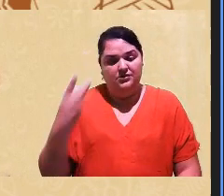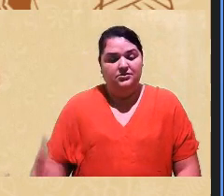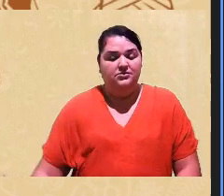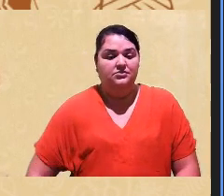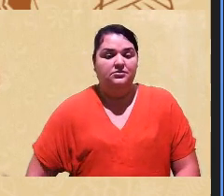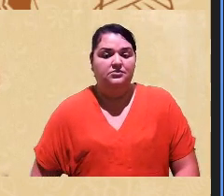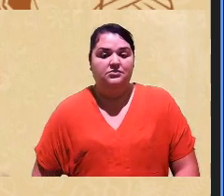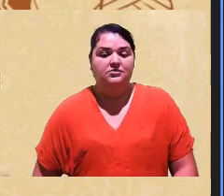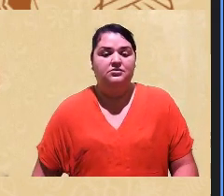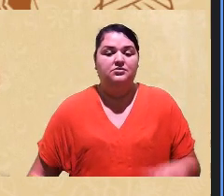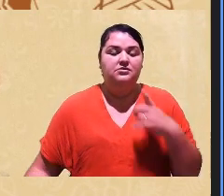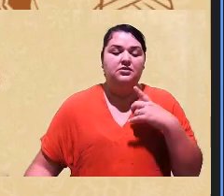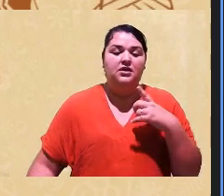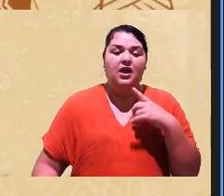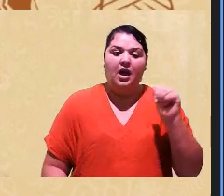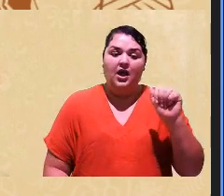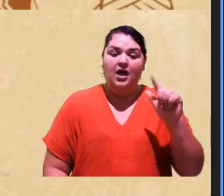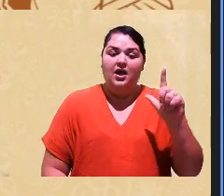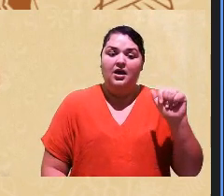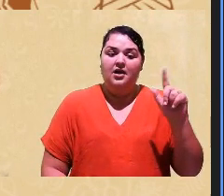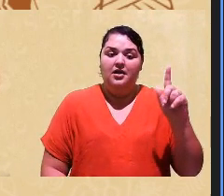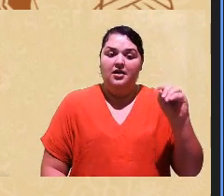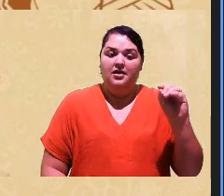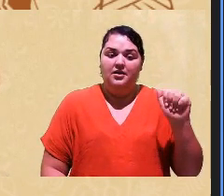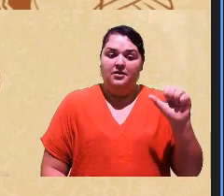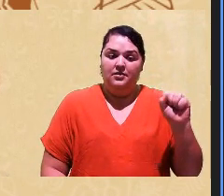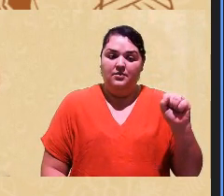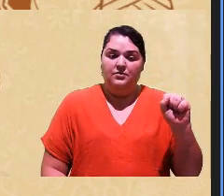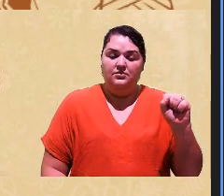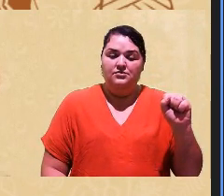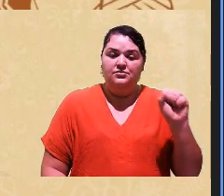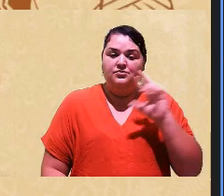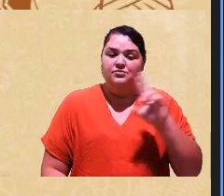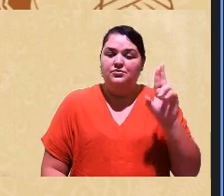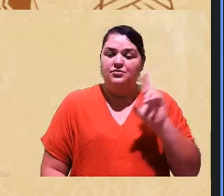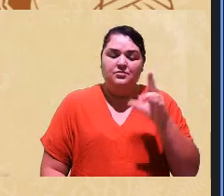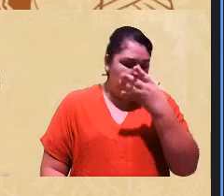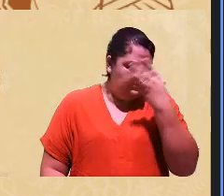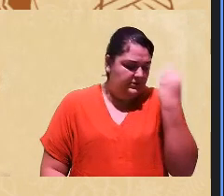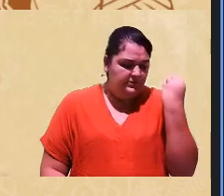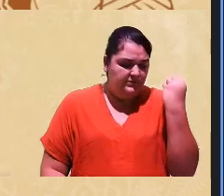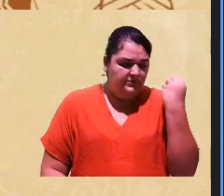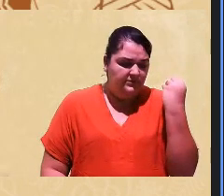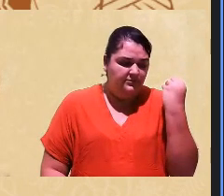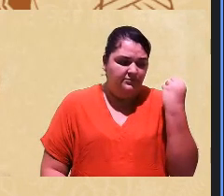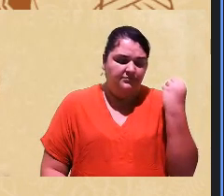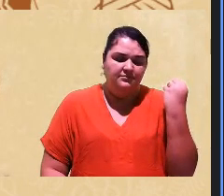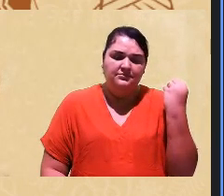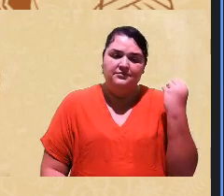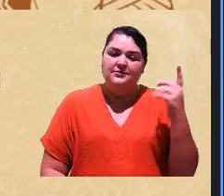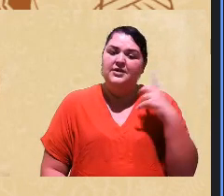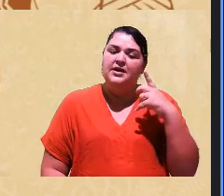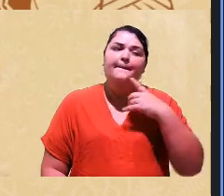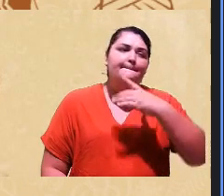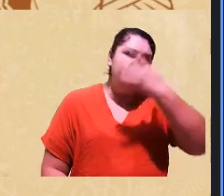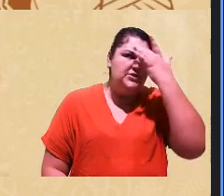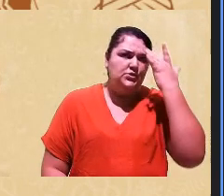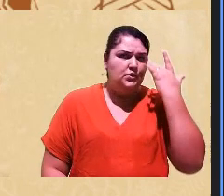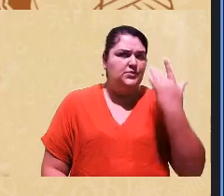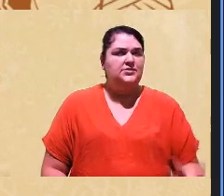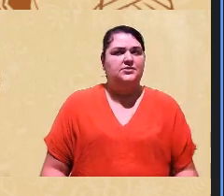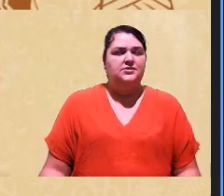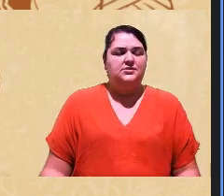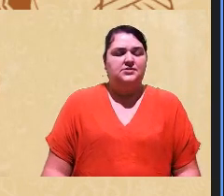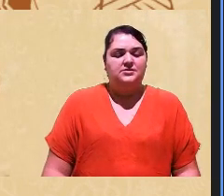Alagoas é ai eu me esqueci agora o nome do povo que eles são é de